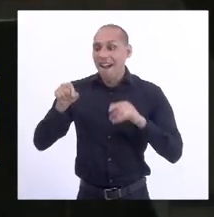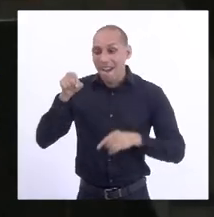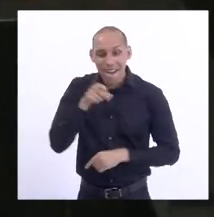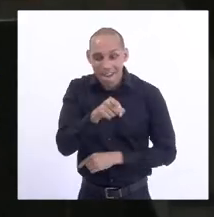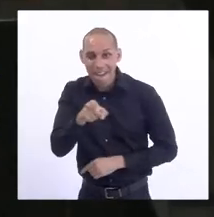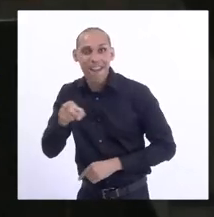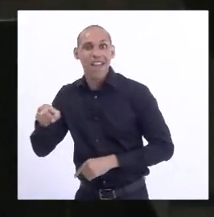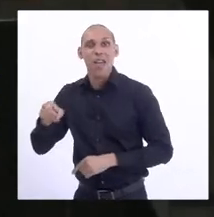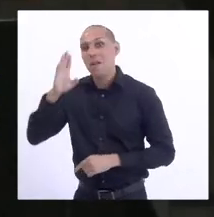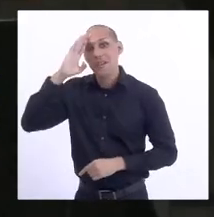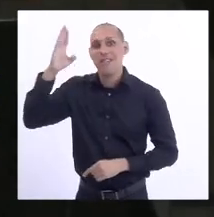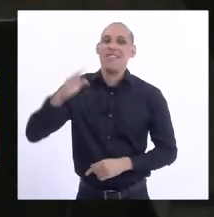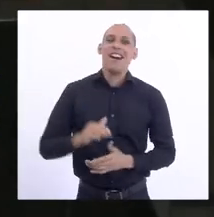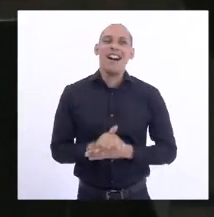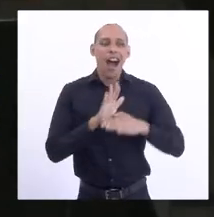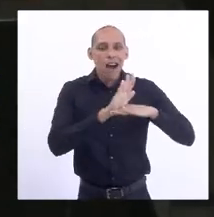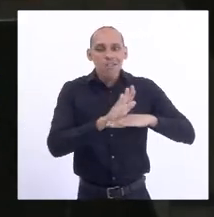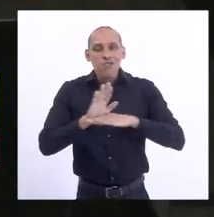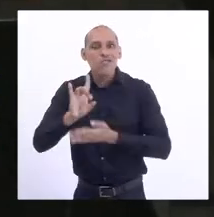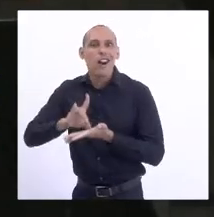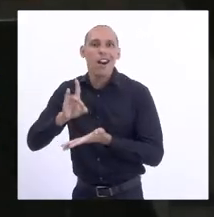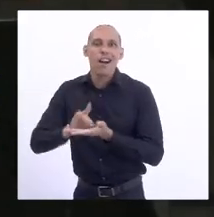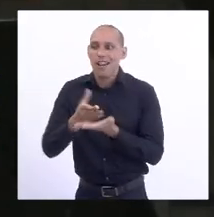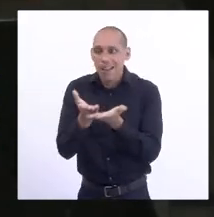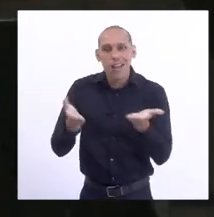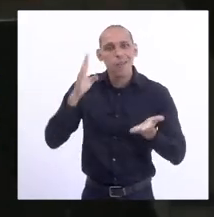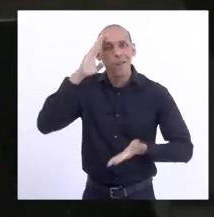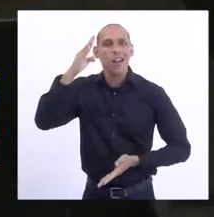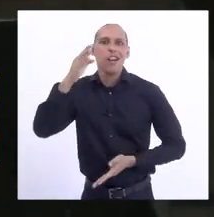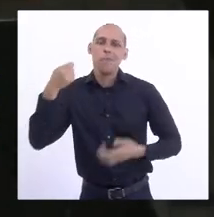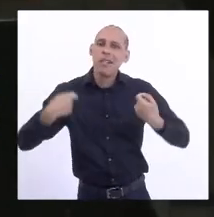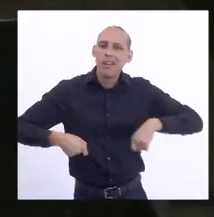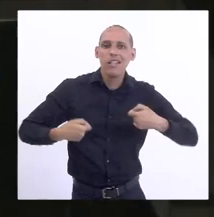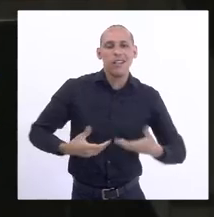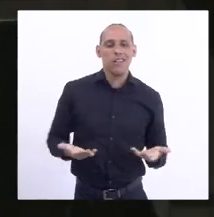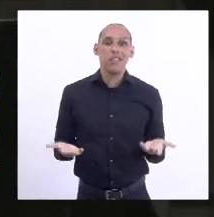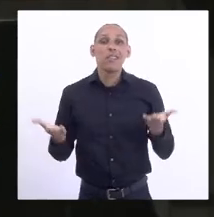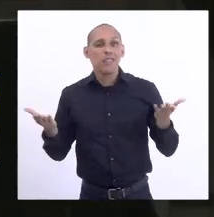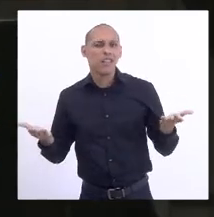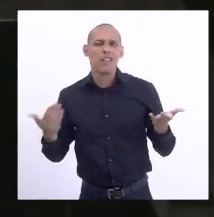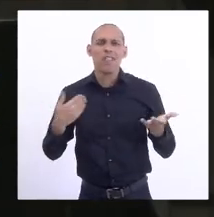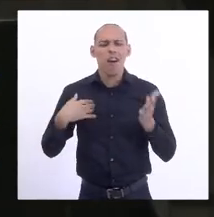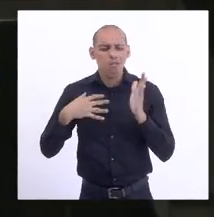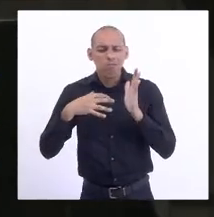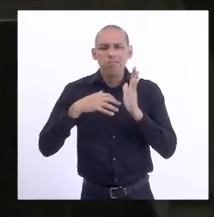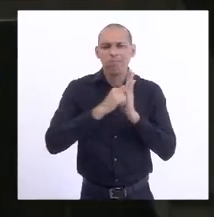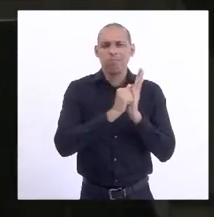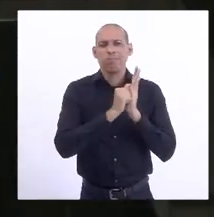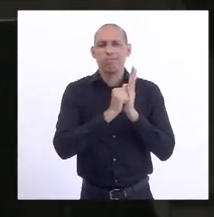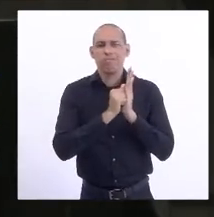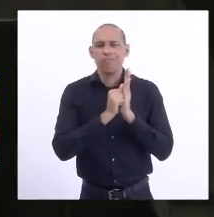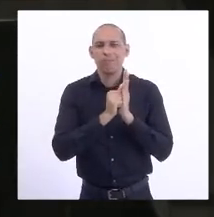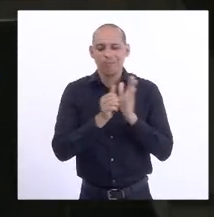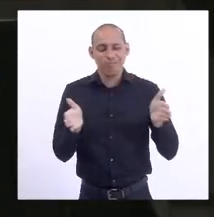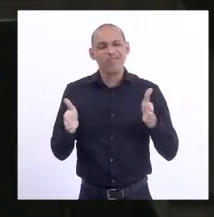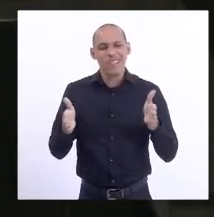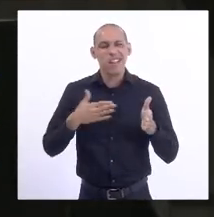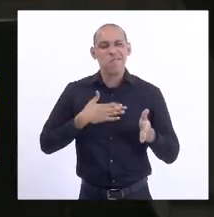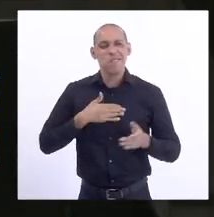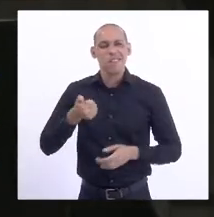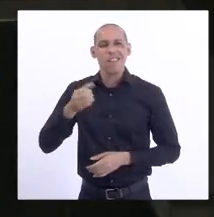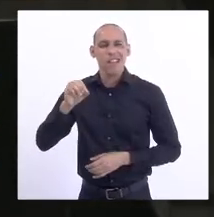fundamentais, esses que são os fundamentais. Então, eu queria fazer esse registro no meu tempo de 10 minutos